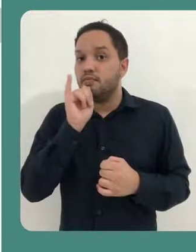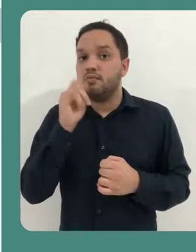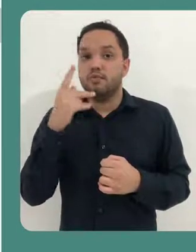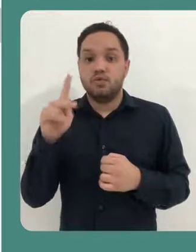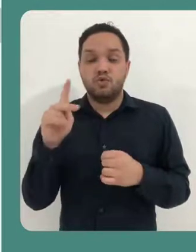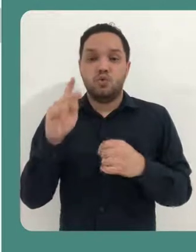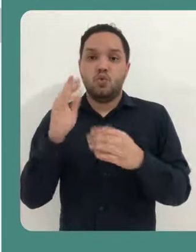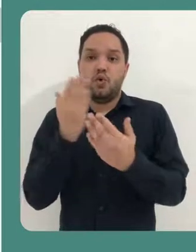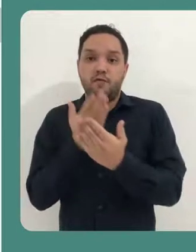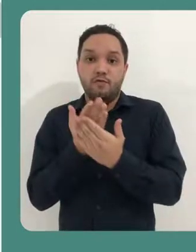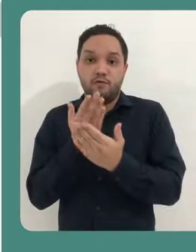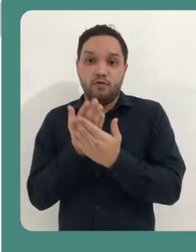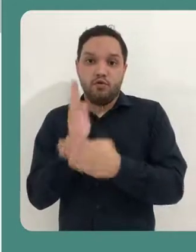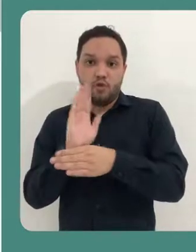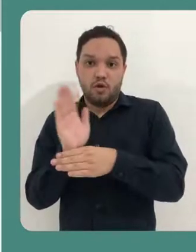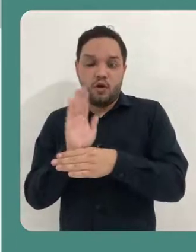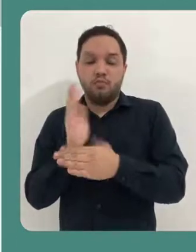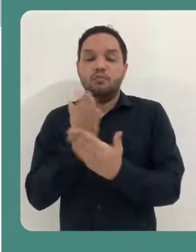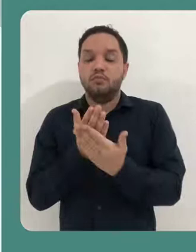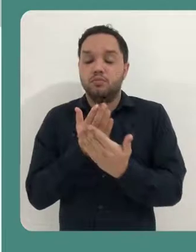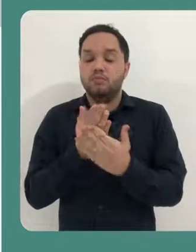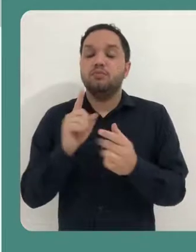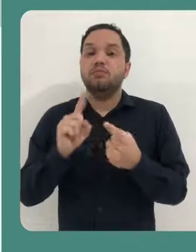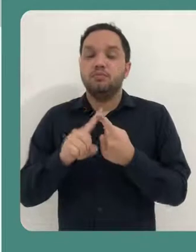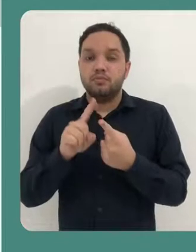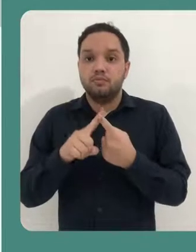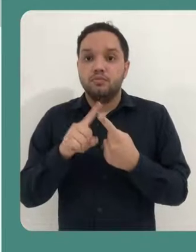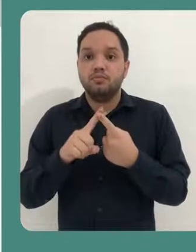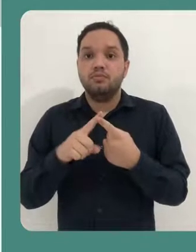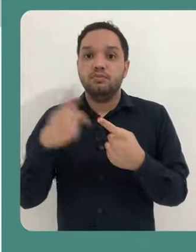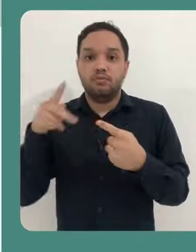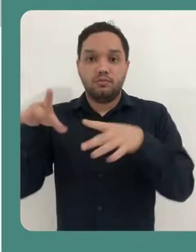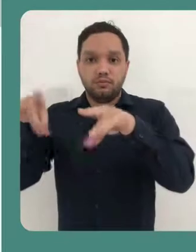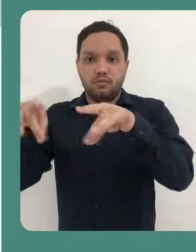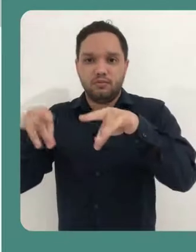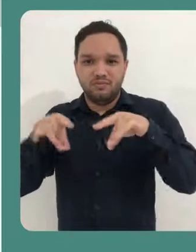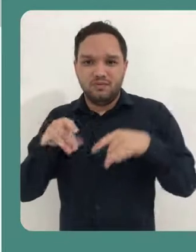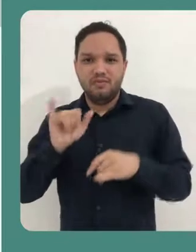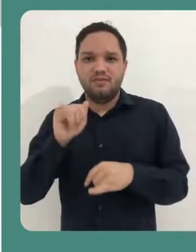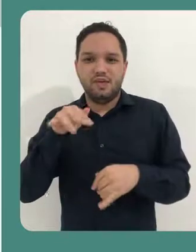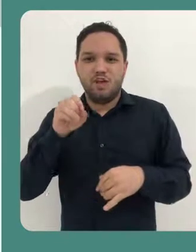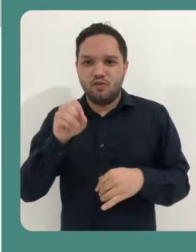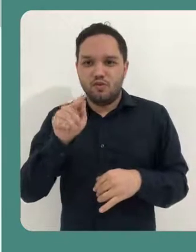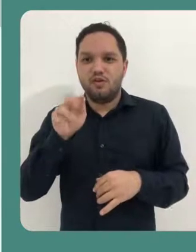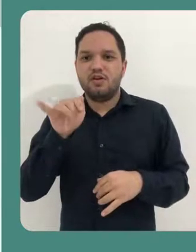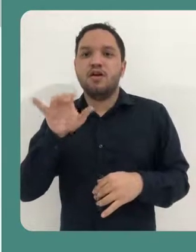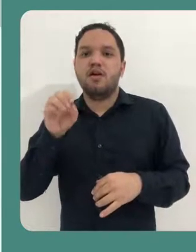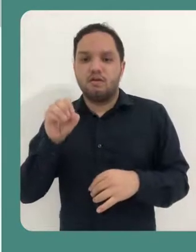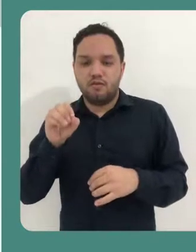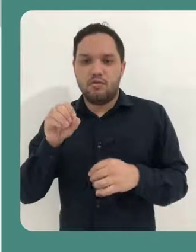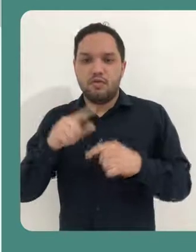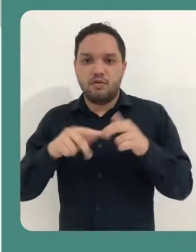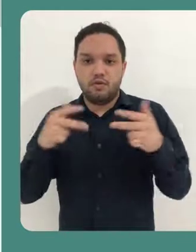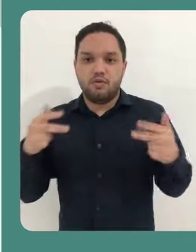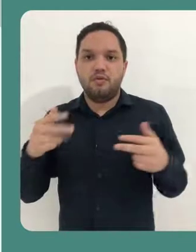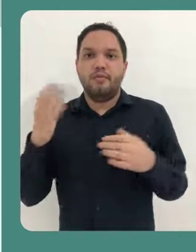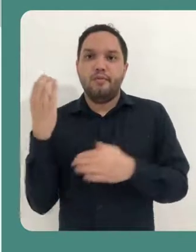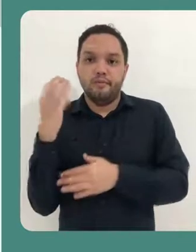utilizar ele como exemplos na sua videoaula. Você pode utilizar também o próprio arquivo do